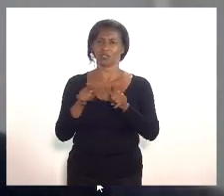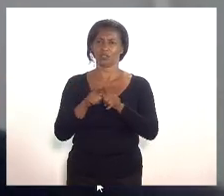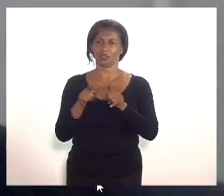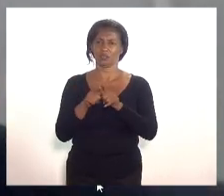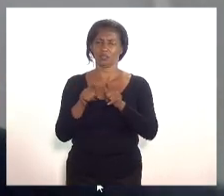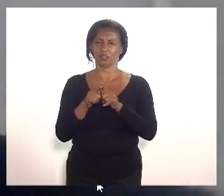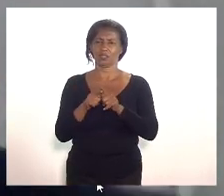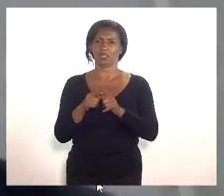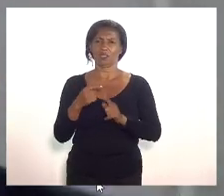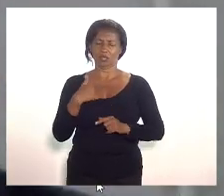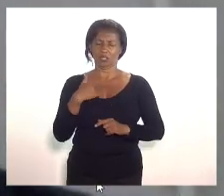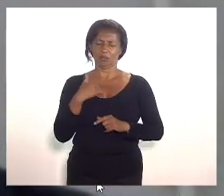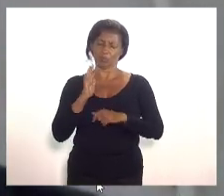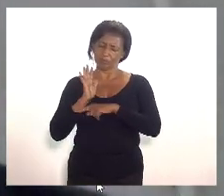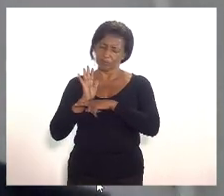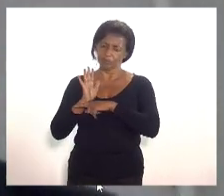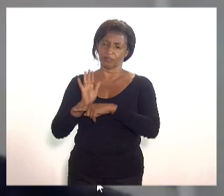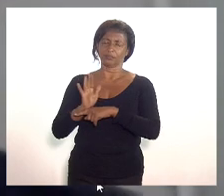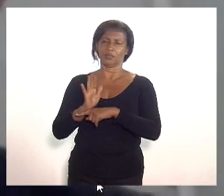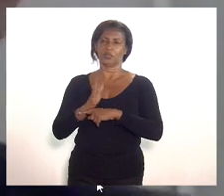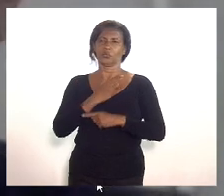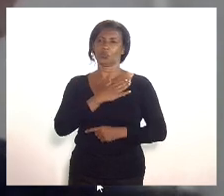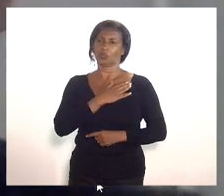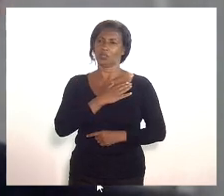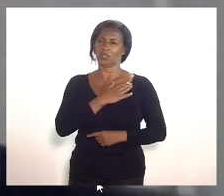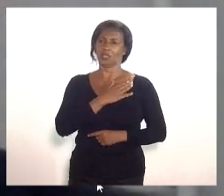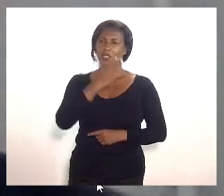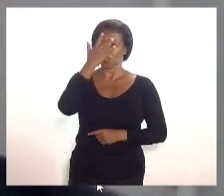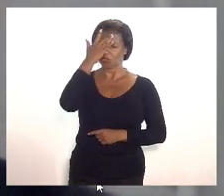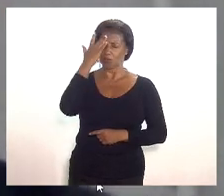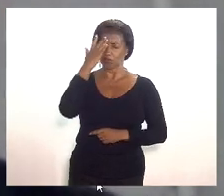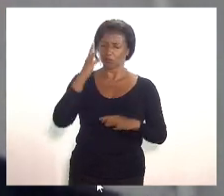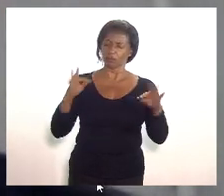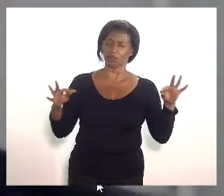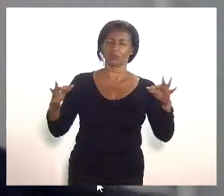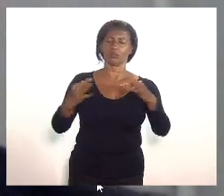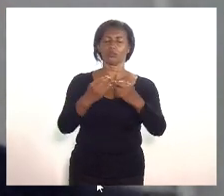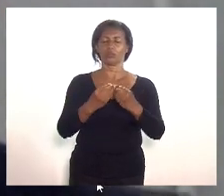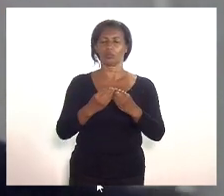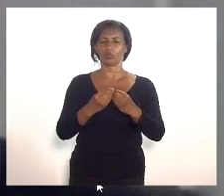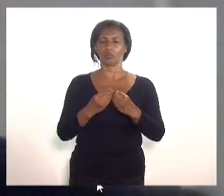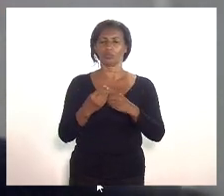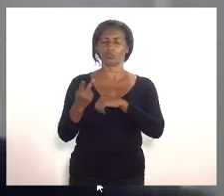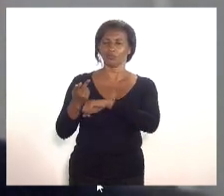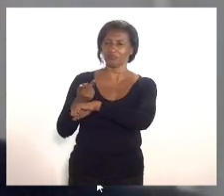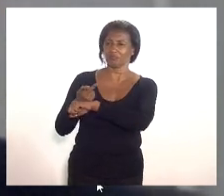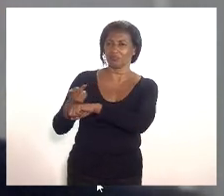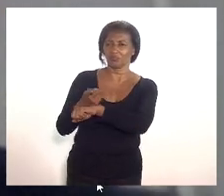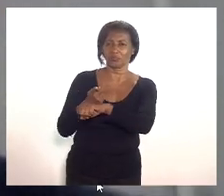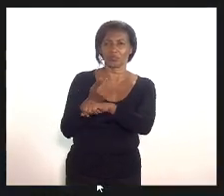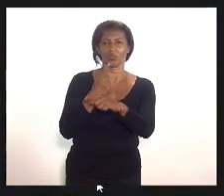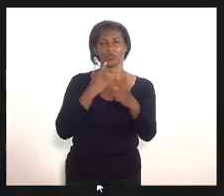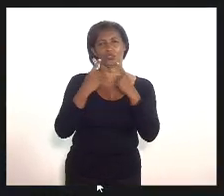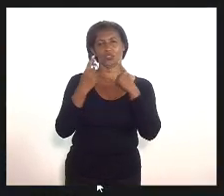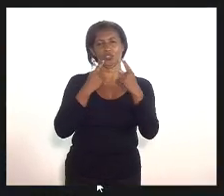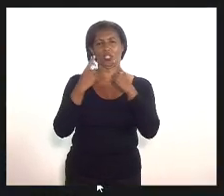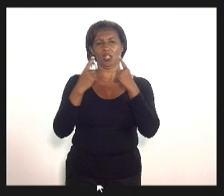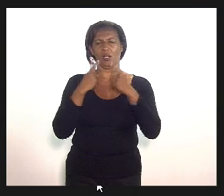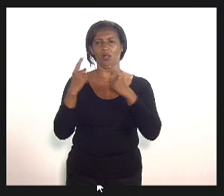minha solidariedade a todos aqueles que estão em busca de diálogo com o prefeito